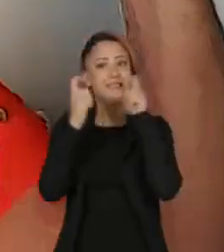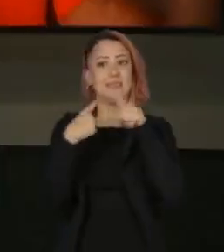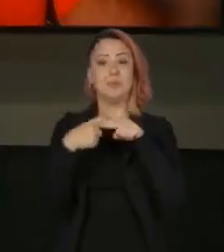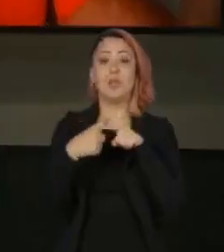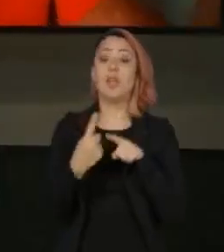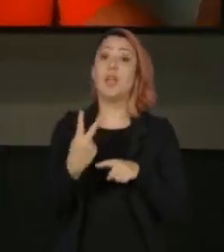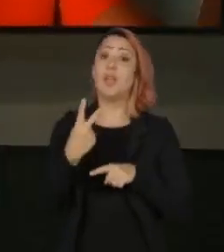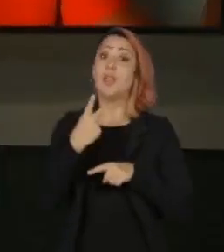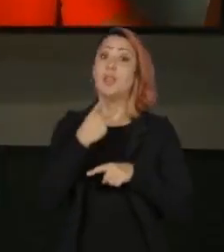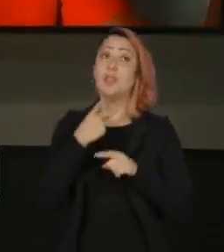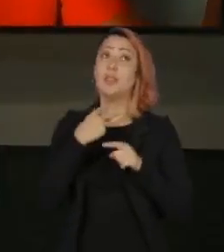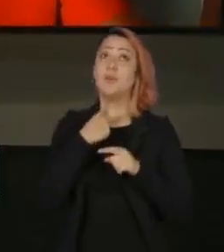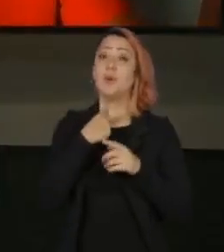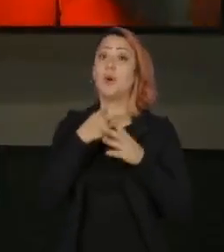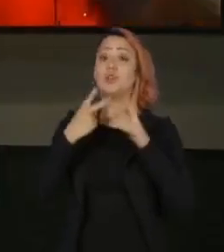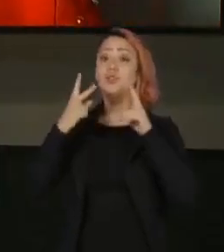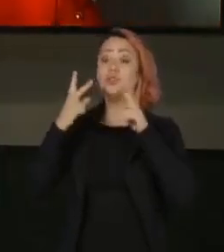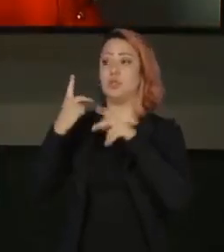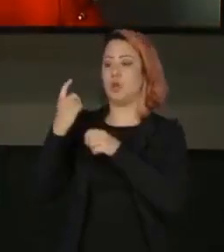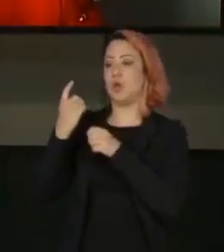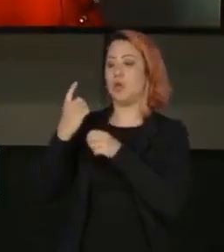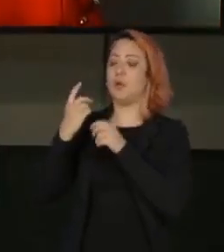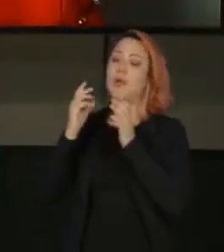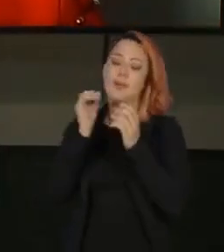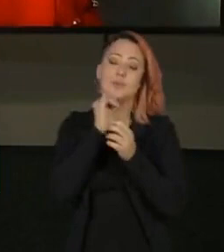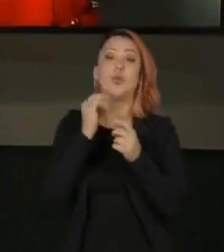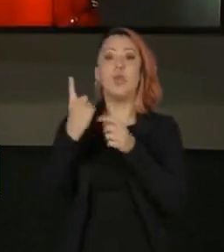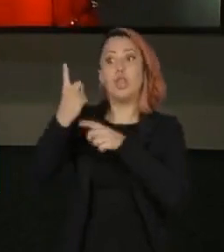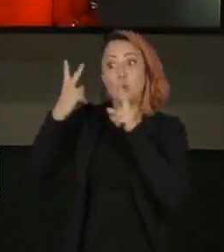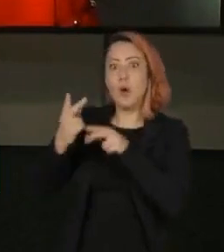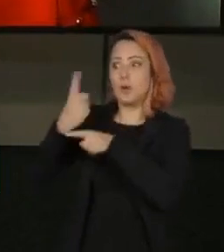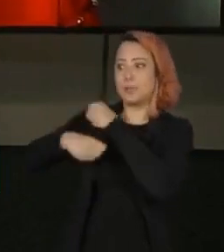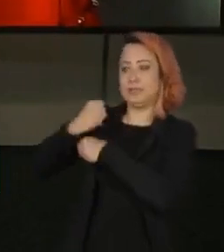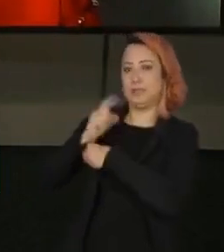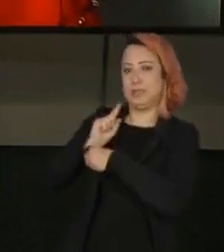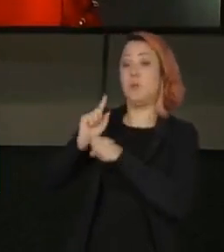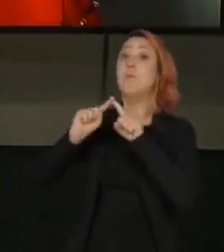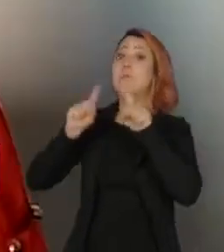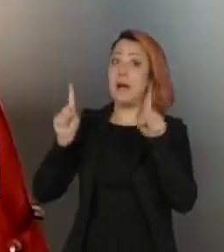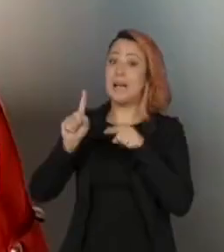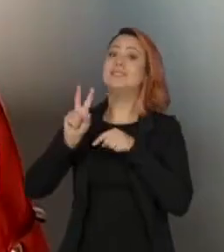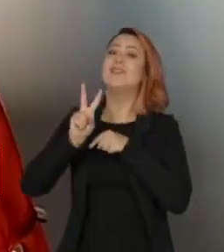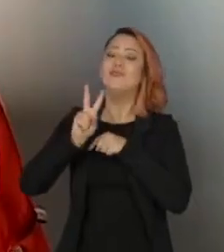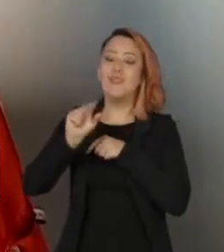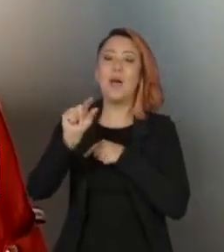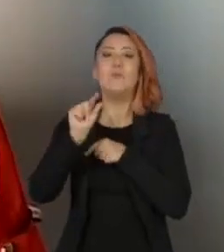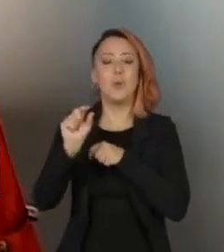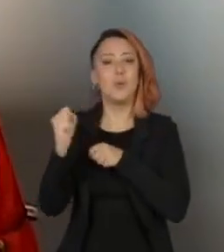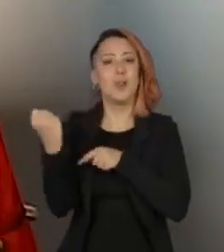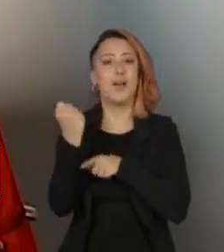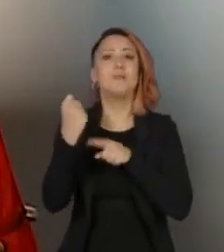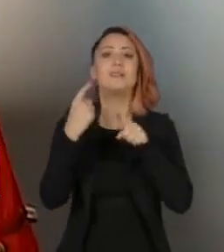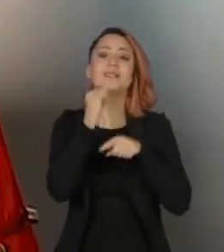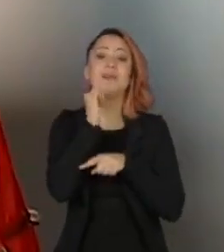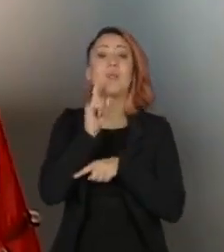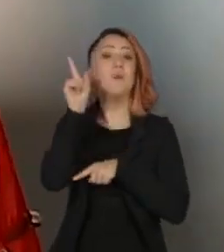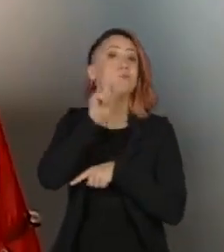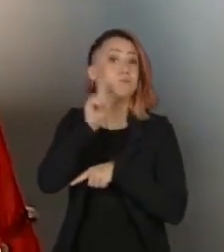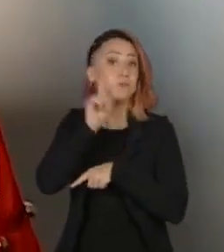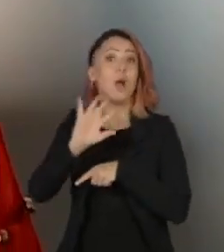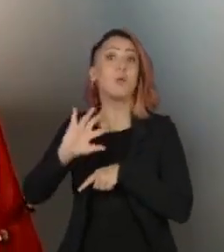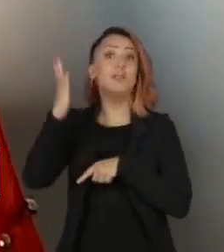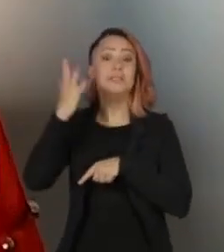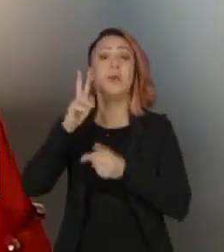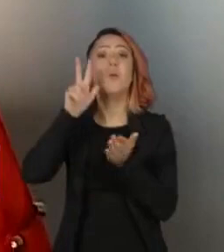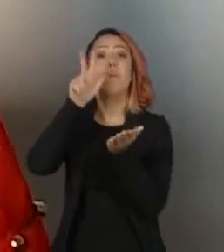deve ter uma onda que nem tivemos no começo do ano. Mas nós podemos ter, sim, como foi visto agora nos Estados Unidos, um aumento da